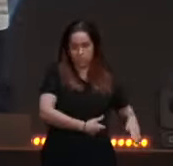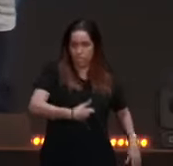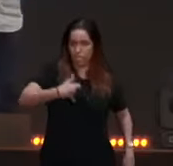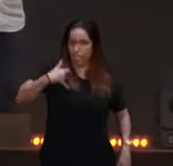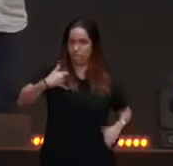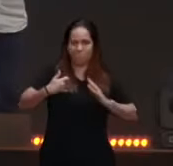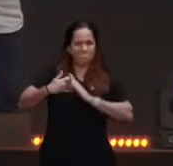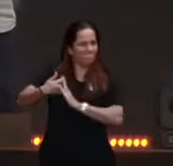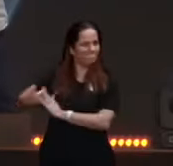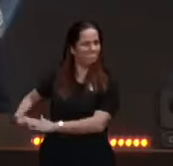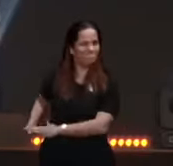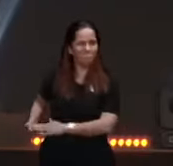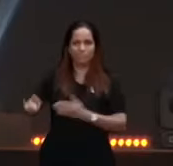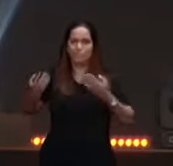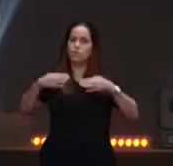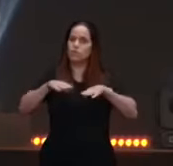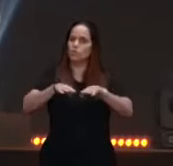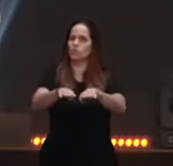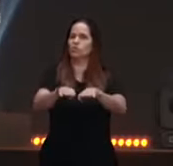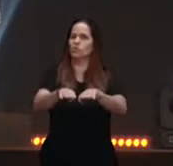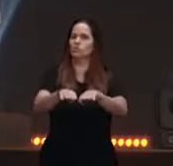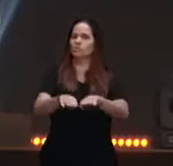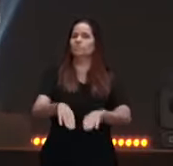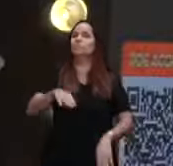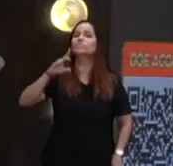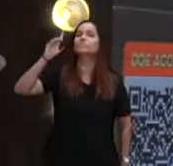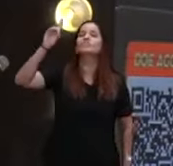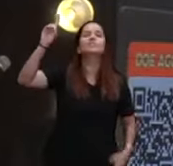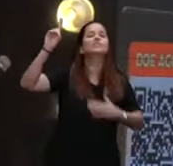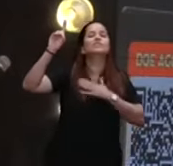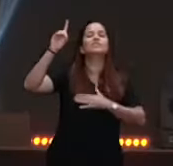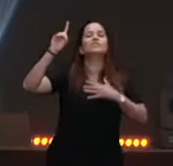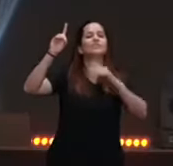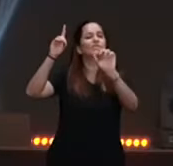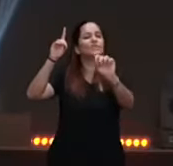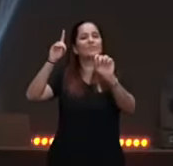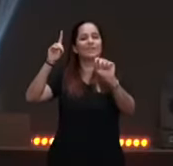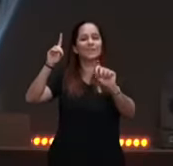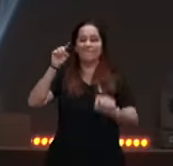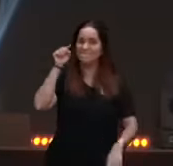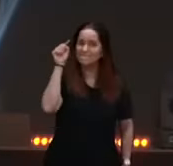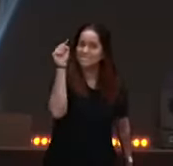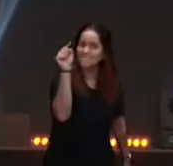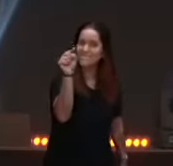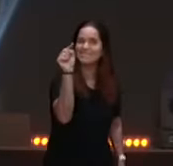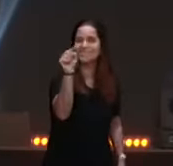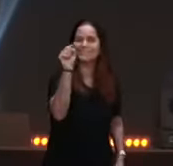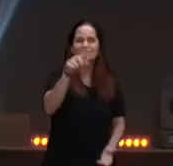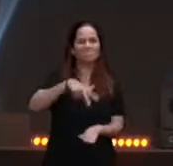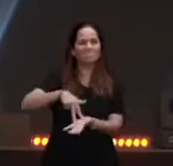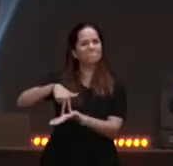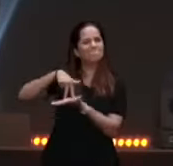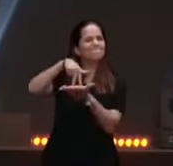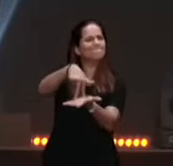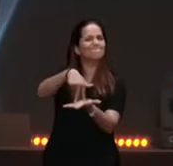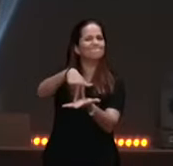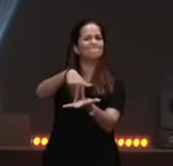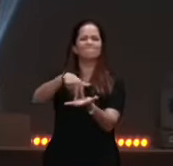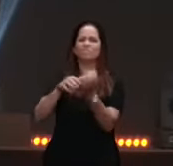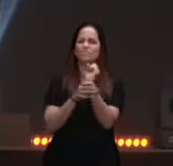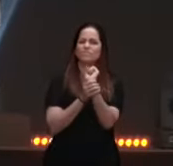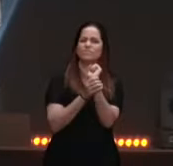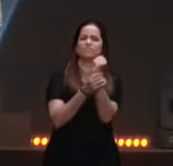o sonho de consumo de Deus, é que você viva na presença dele, você alcance patamares de sucesso,